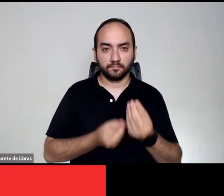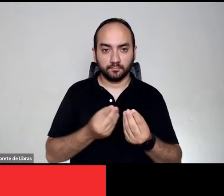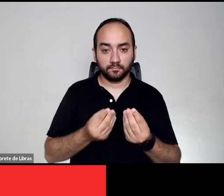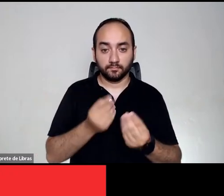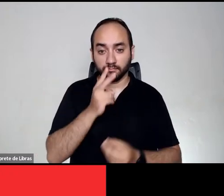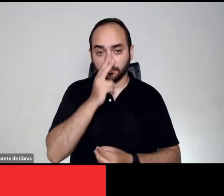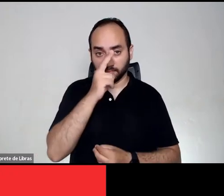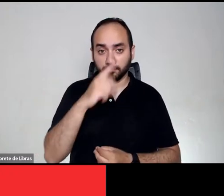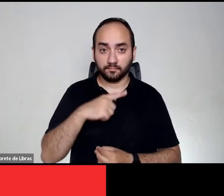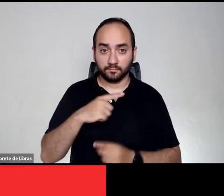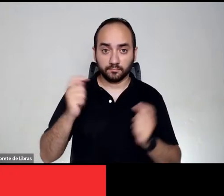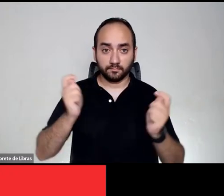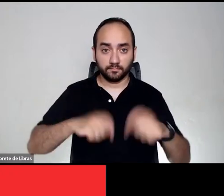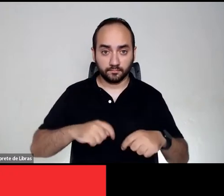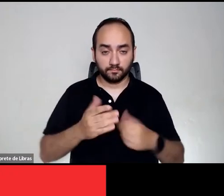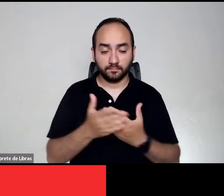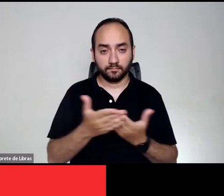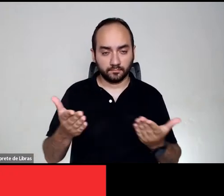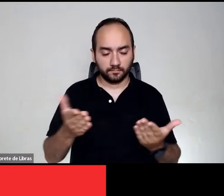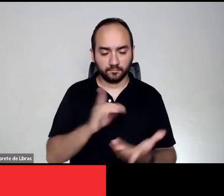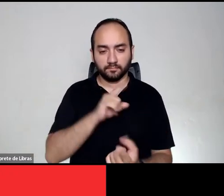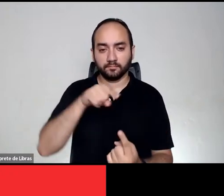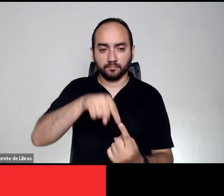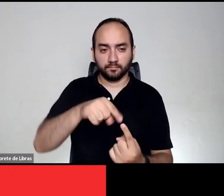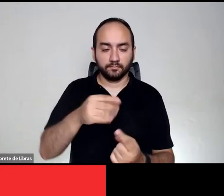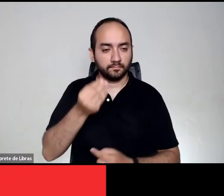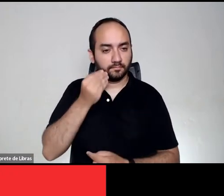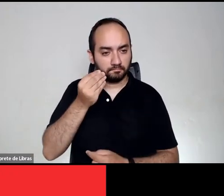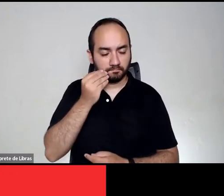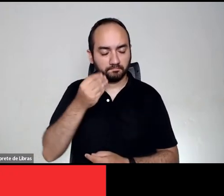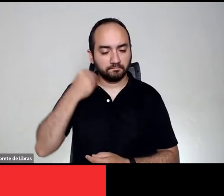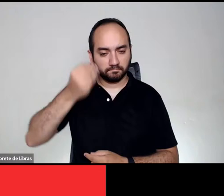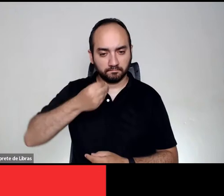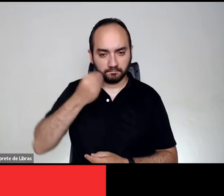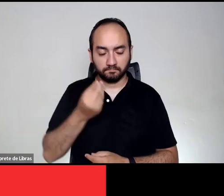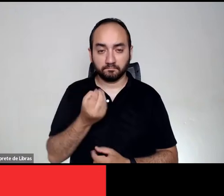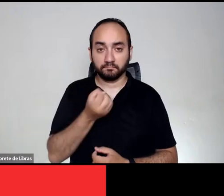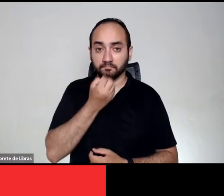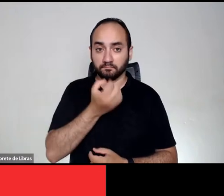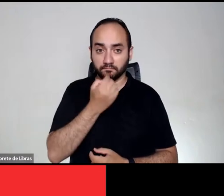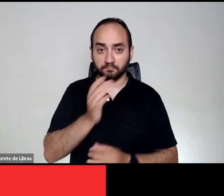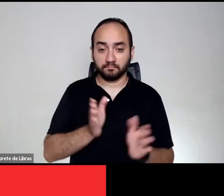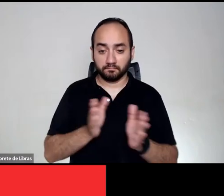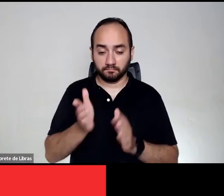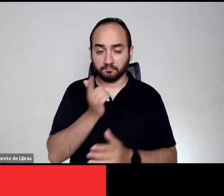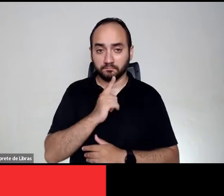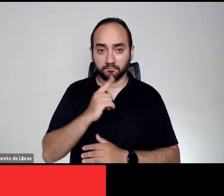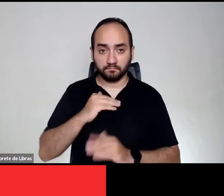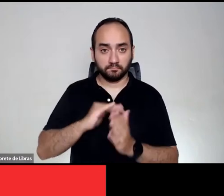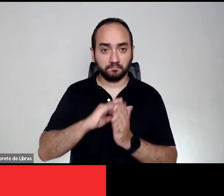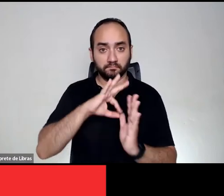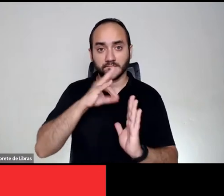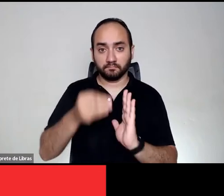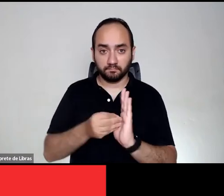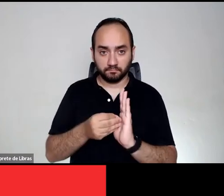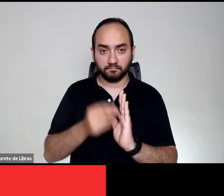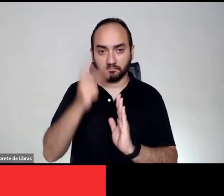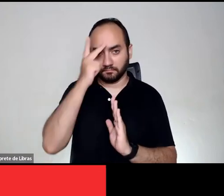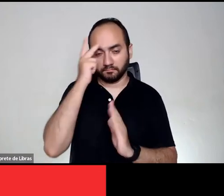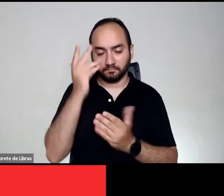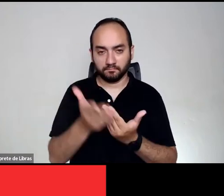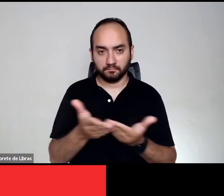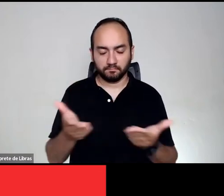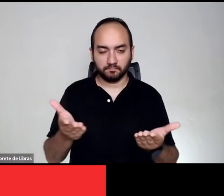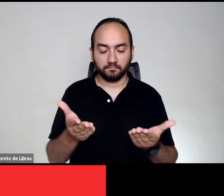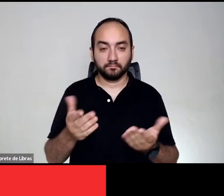fortalece a sua missão de proporcionar experiências significativas e acessíveis para todas as pessoas. A